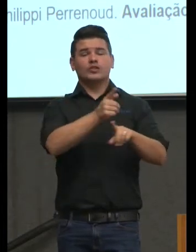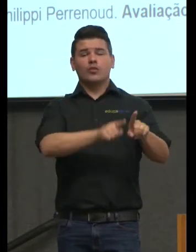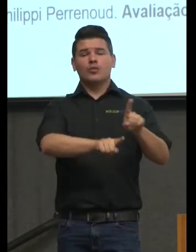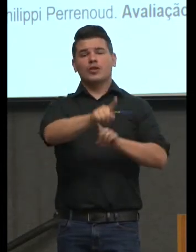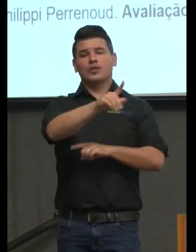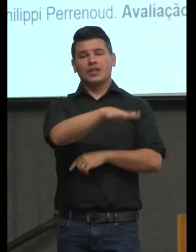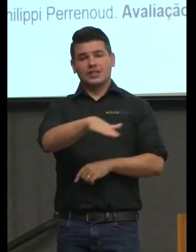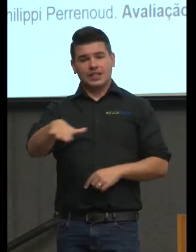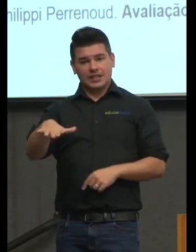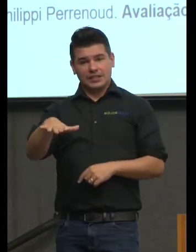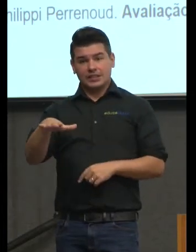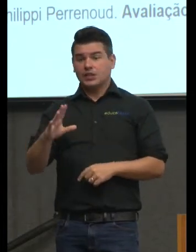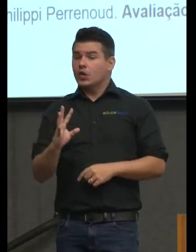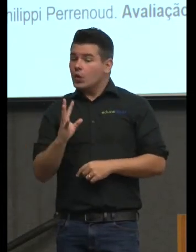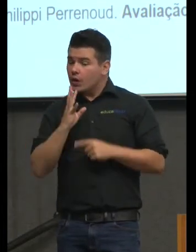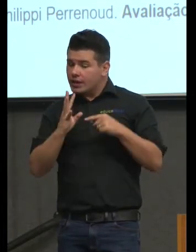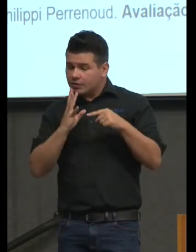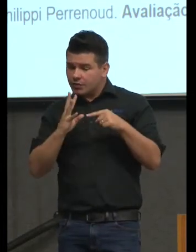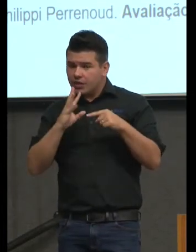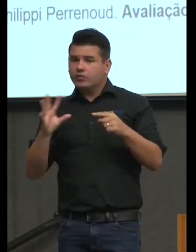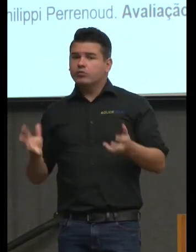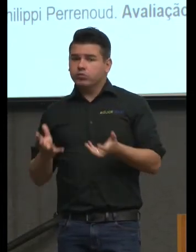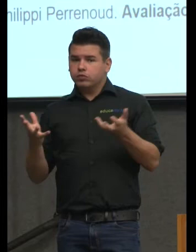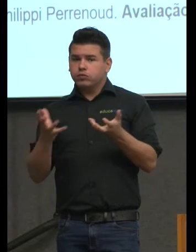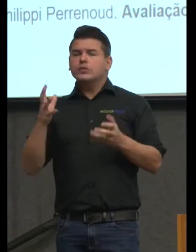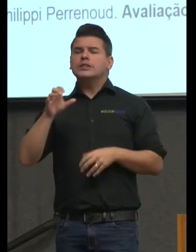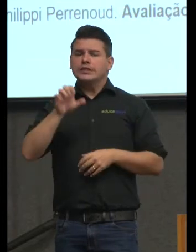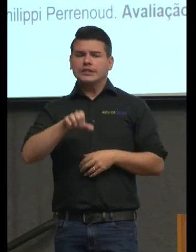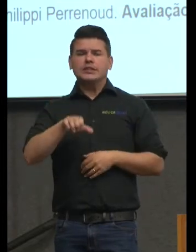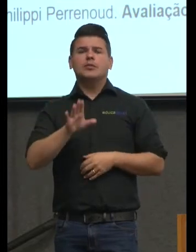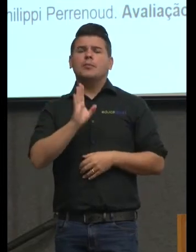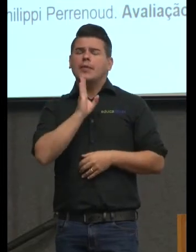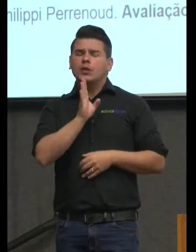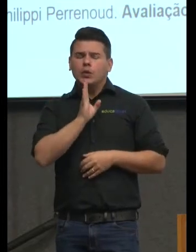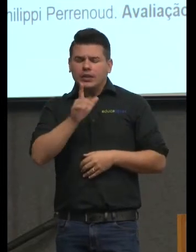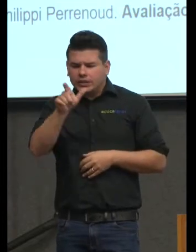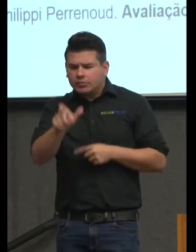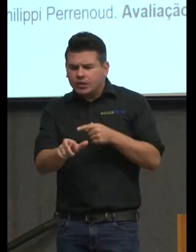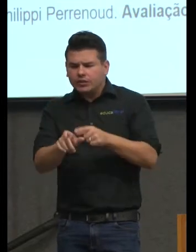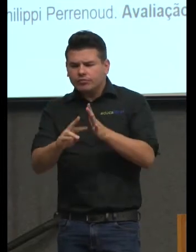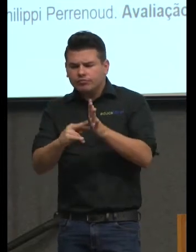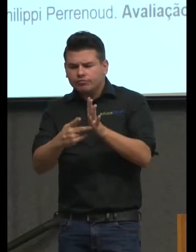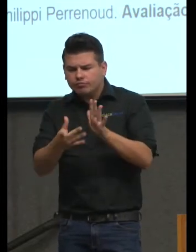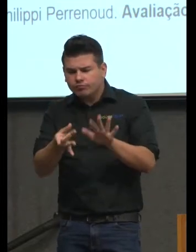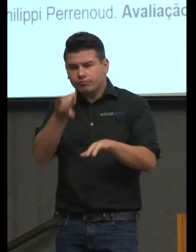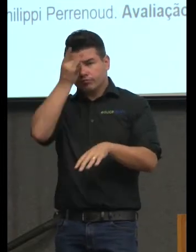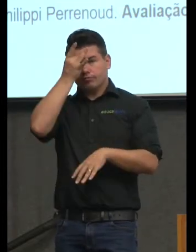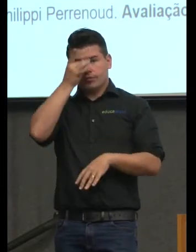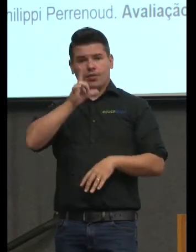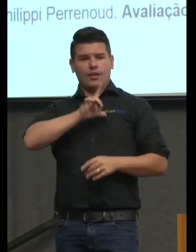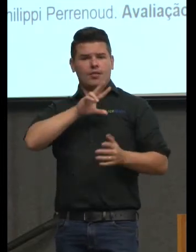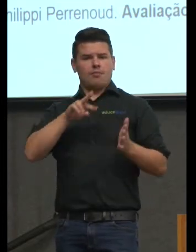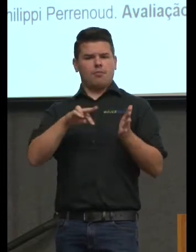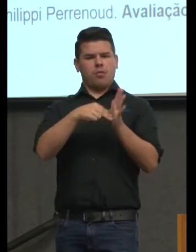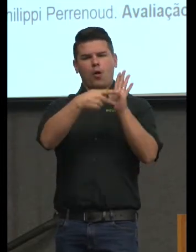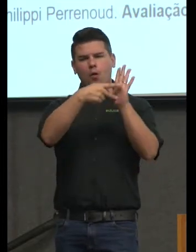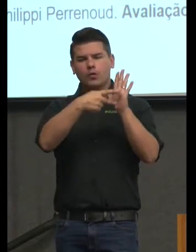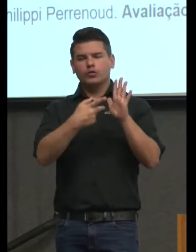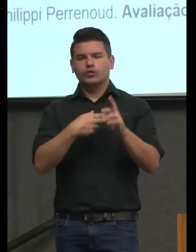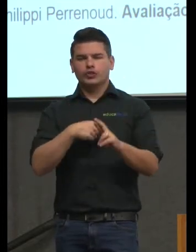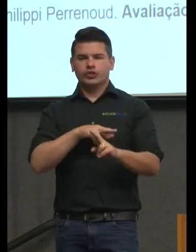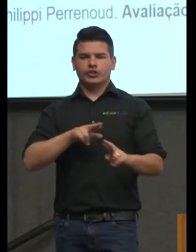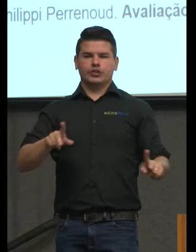conhecimento sim mas um conhecimento que adquire um significado que tenha significado no